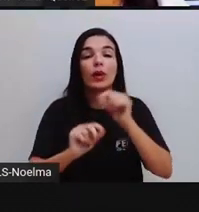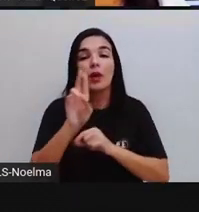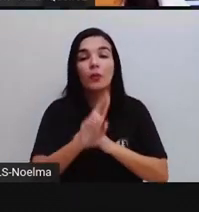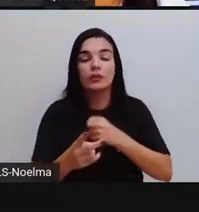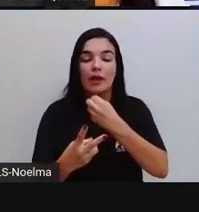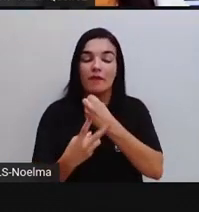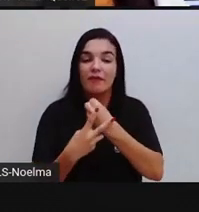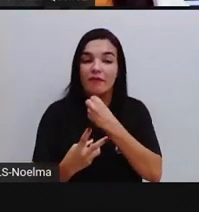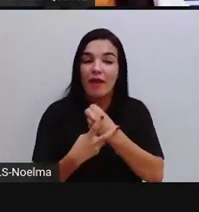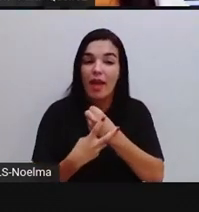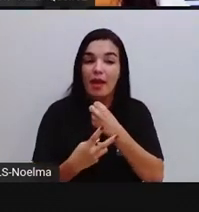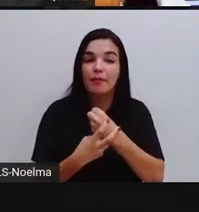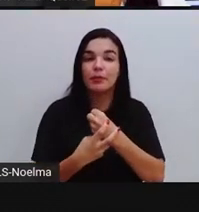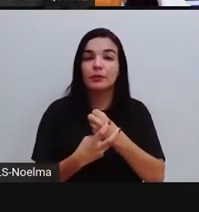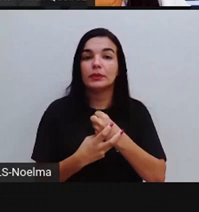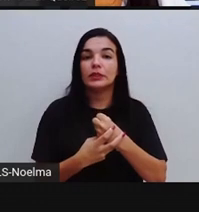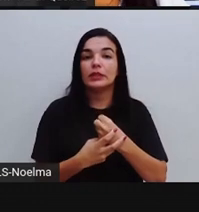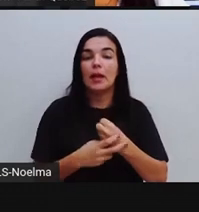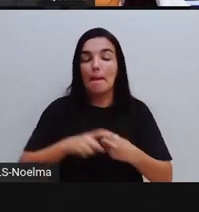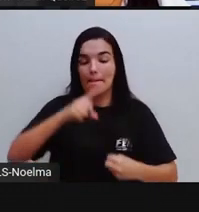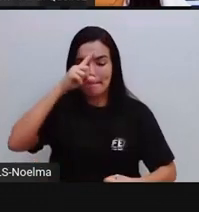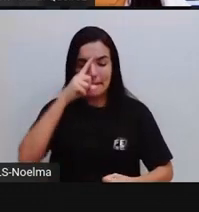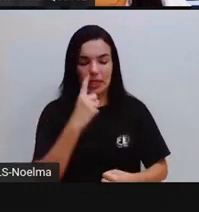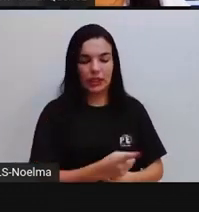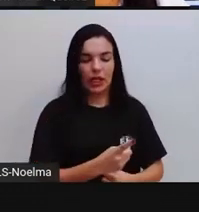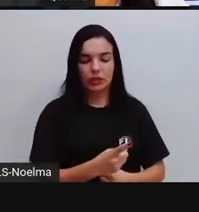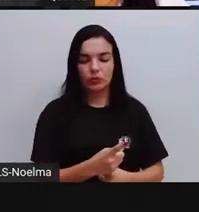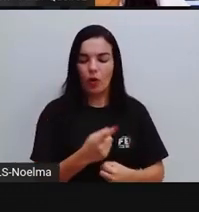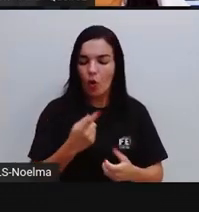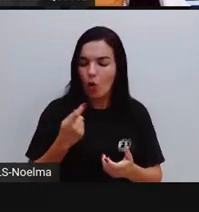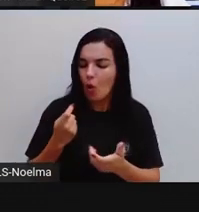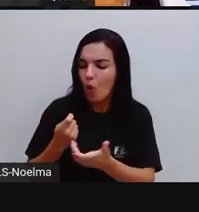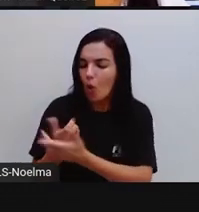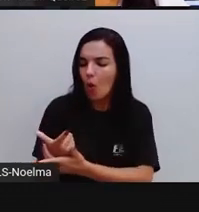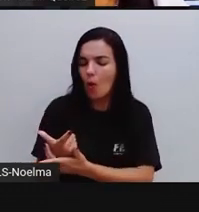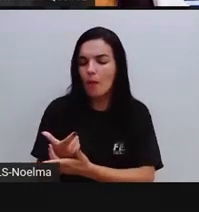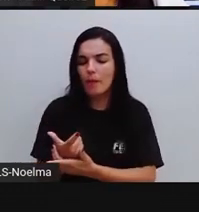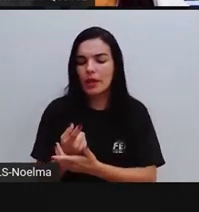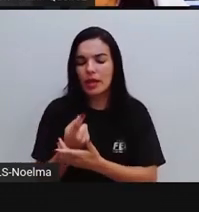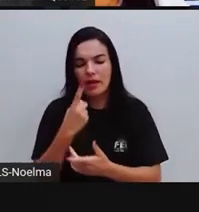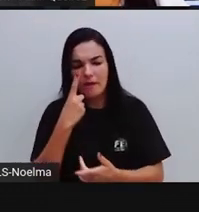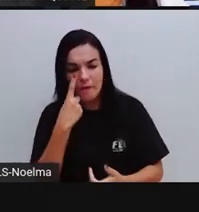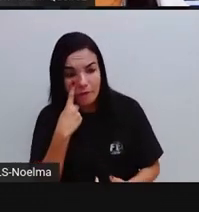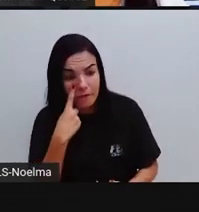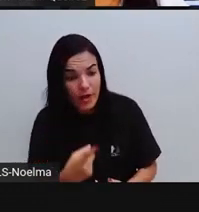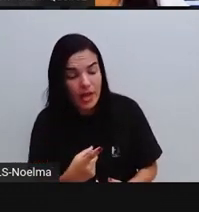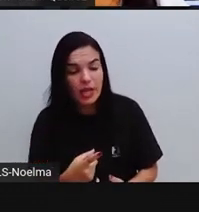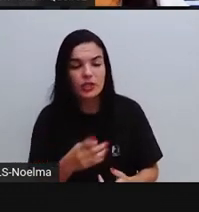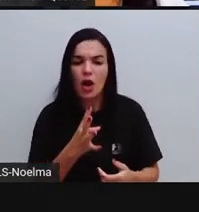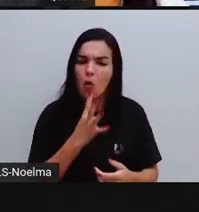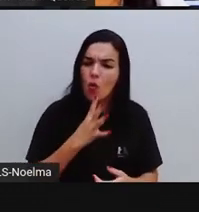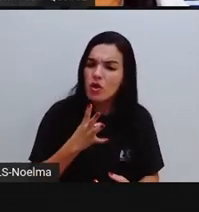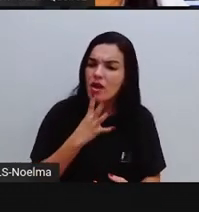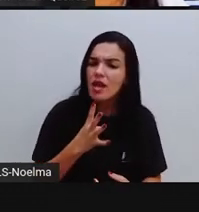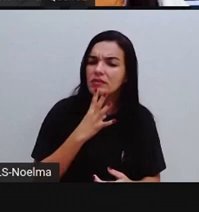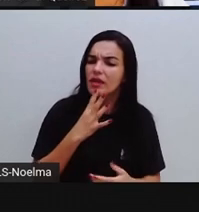indicar-se uma ordem. Cumpre, veja, analise, conheça.